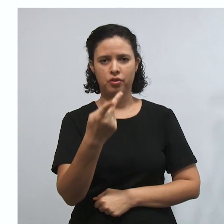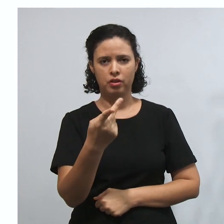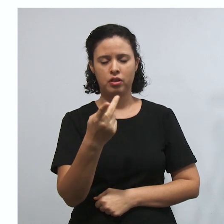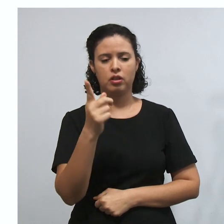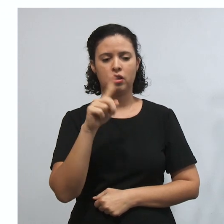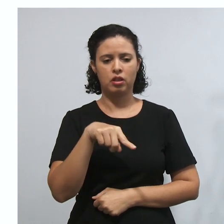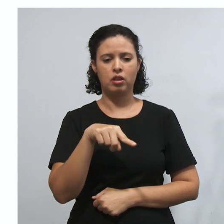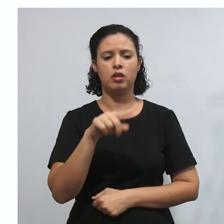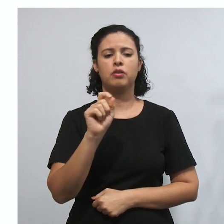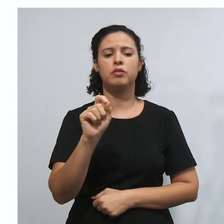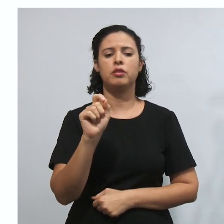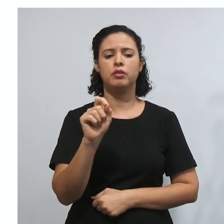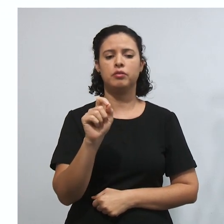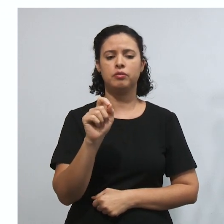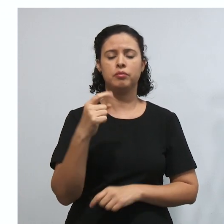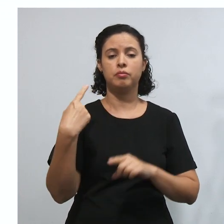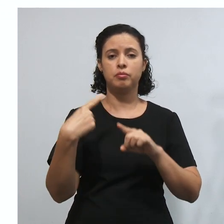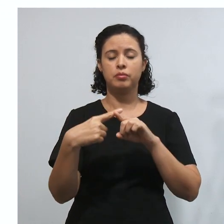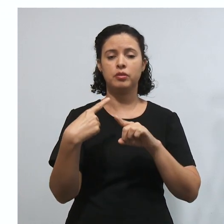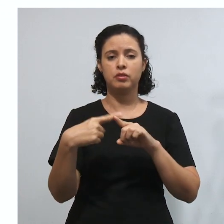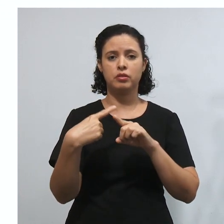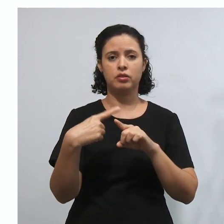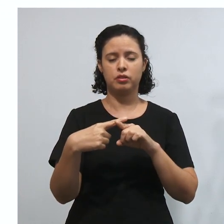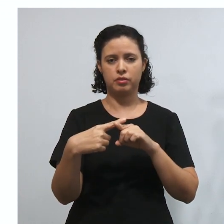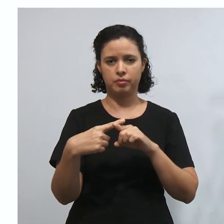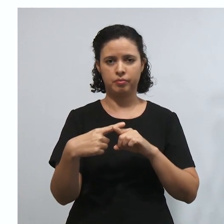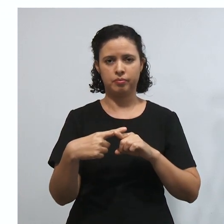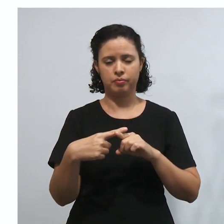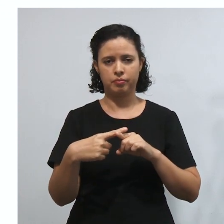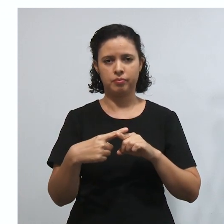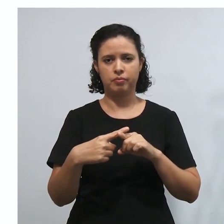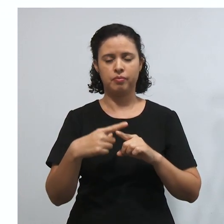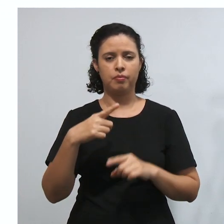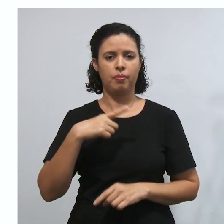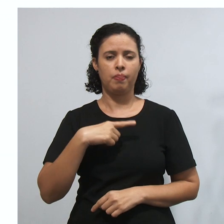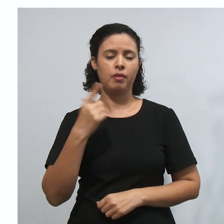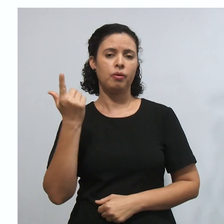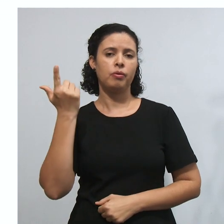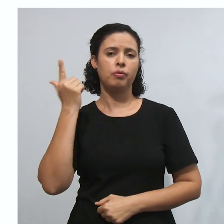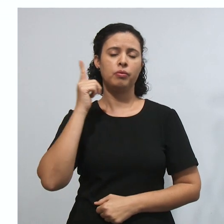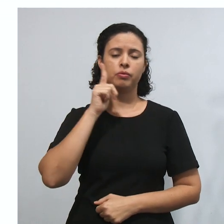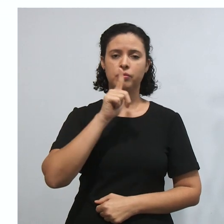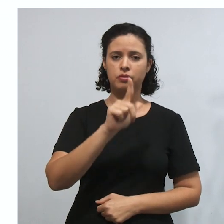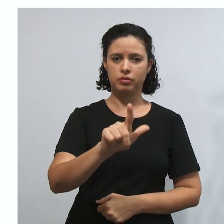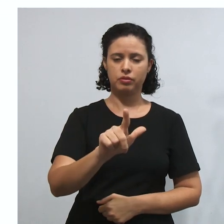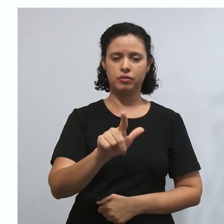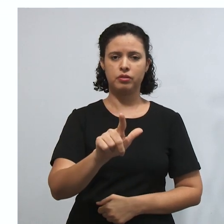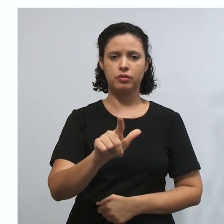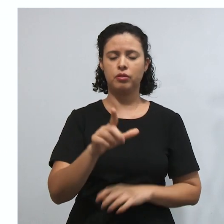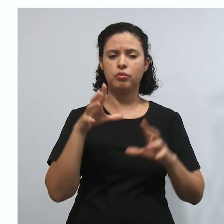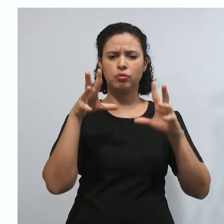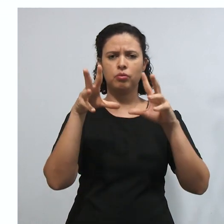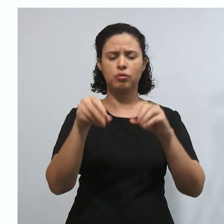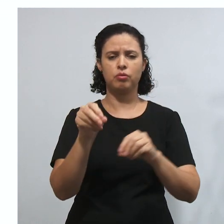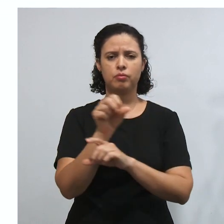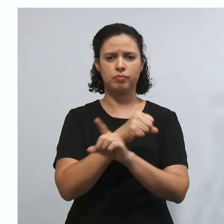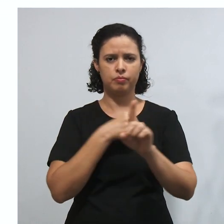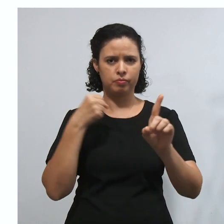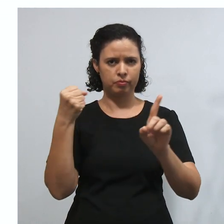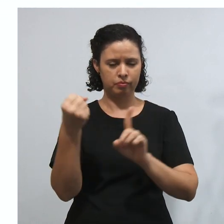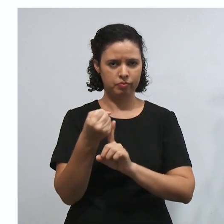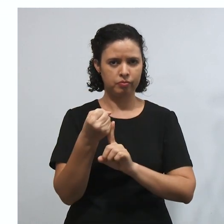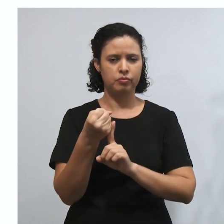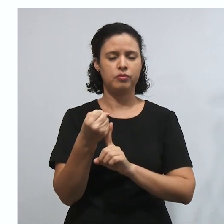abstrato. Por quê? Porque ele vai estar alcançando toda uma sociedade.